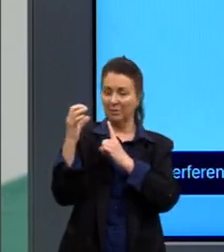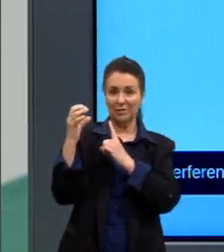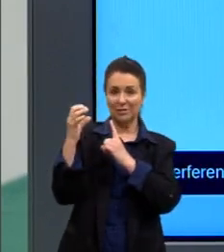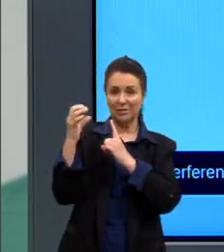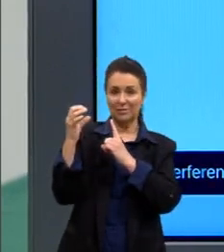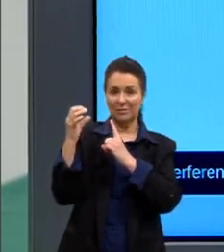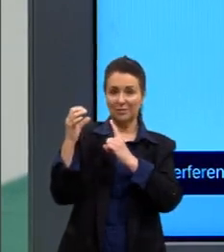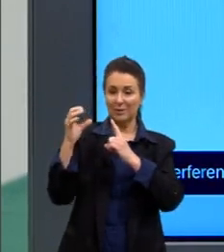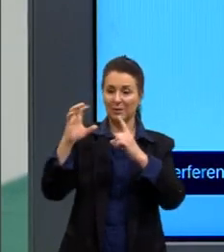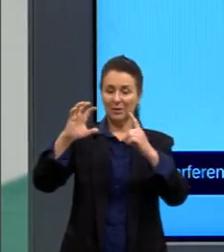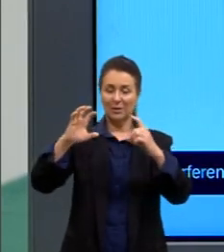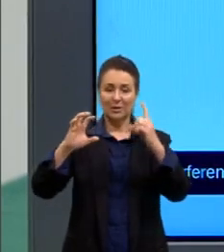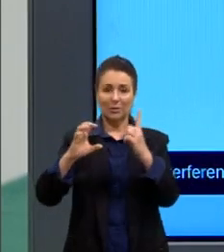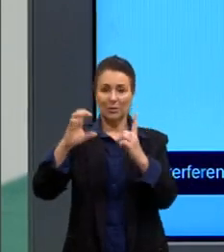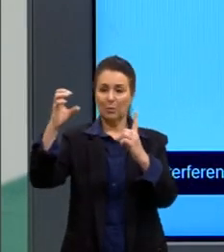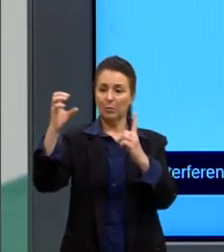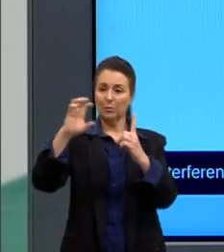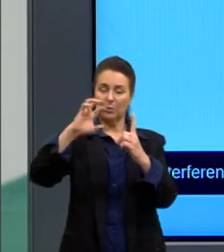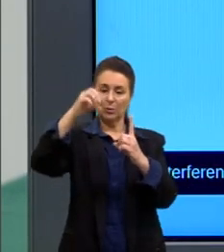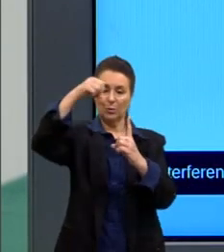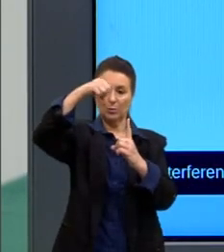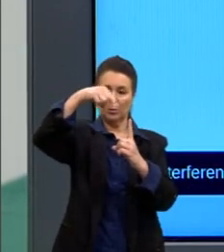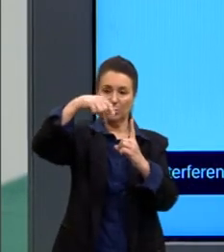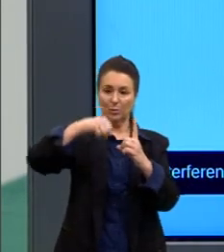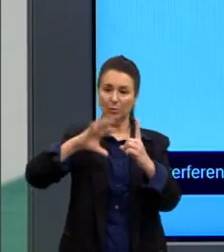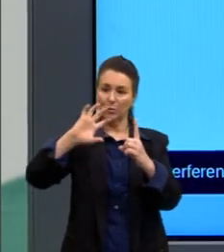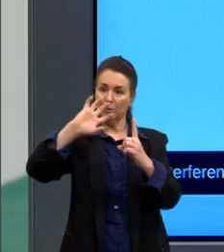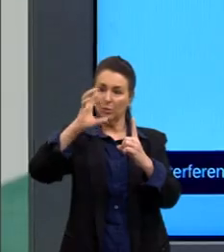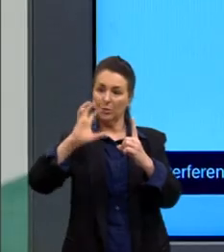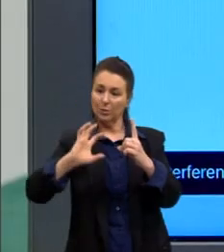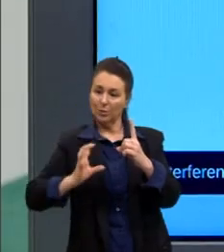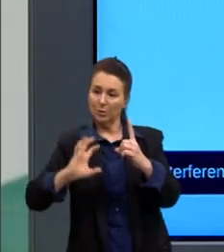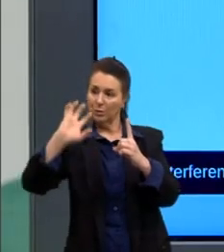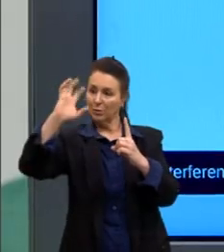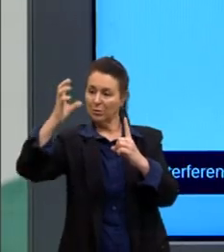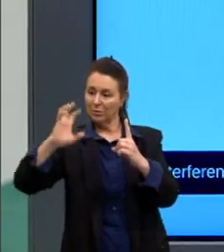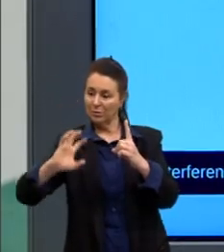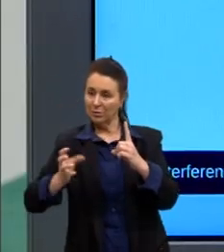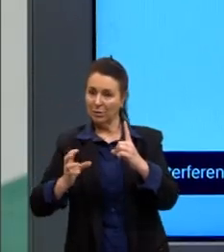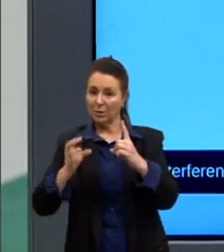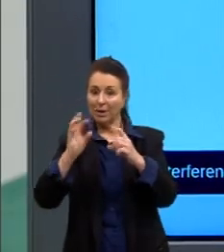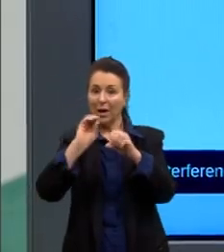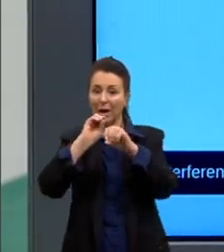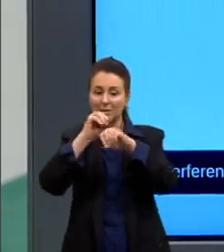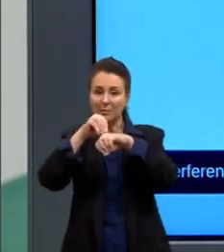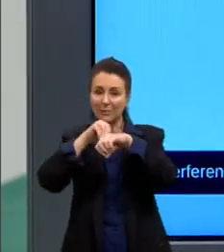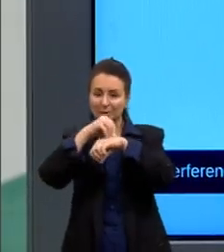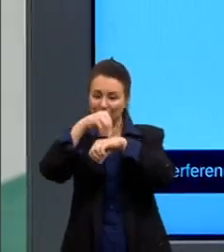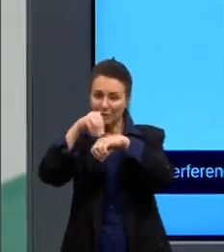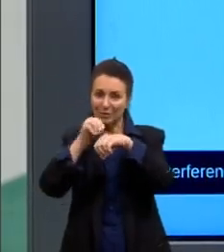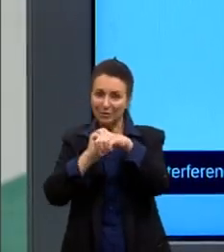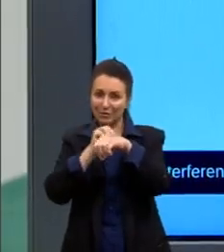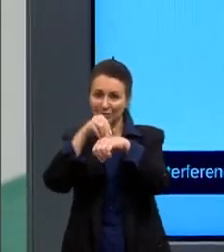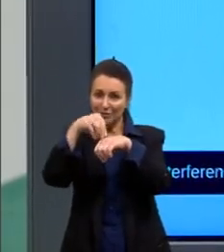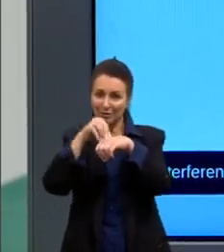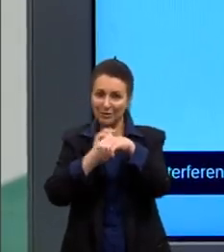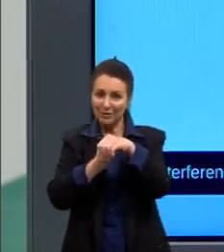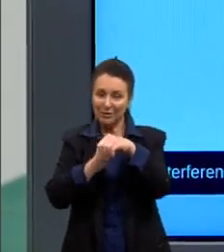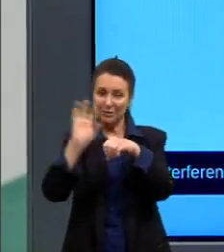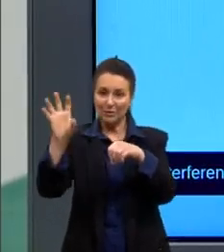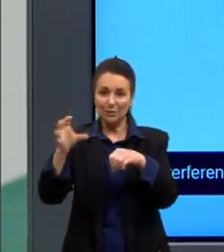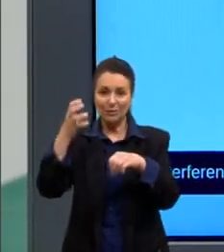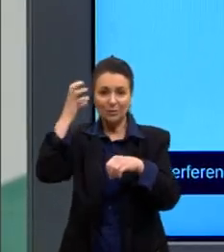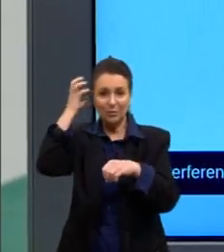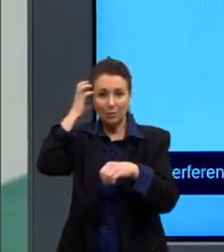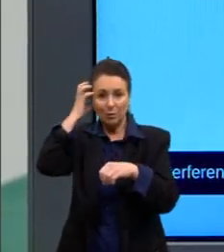observar. Deixa eu colocar as partículas, então, para a gente ver do som. Então, a